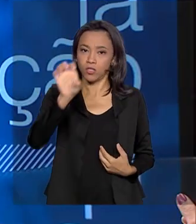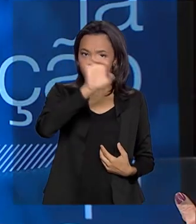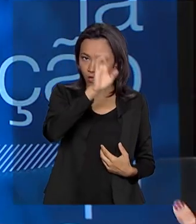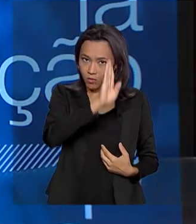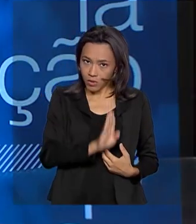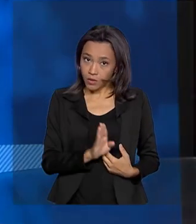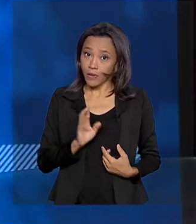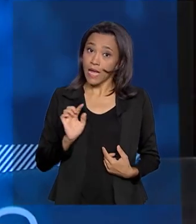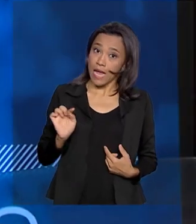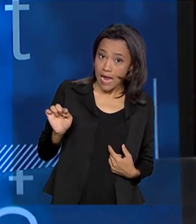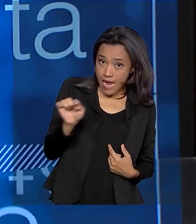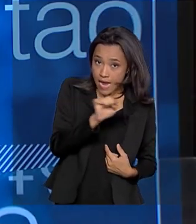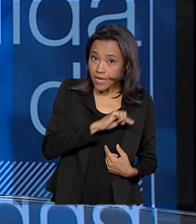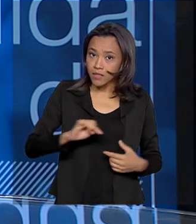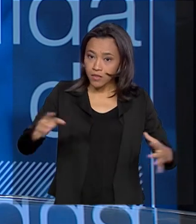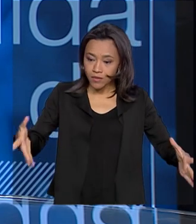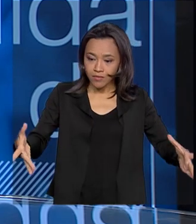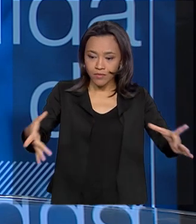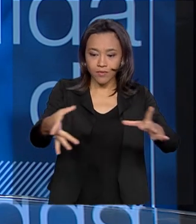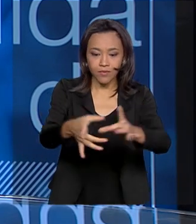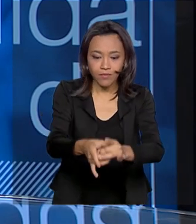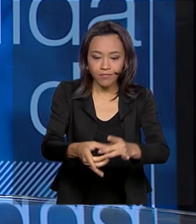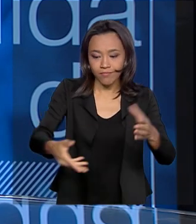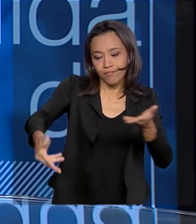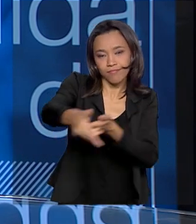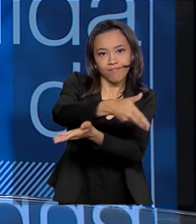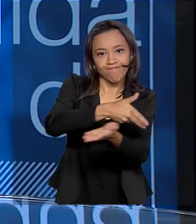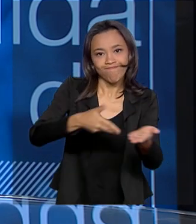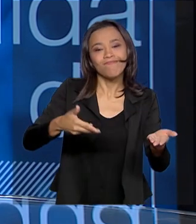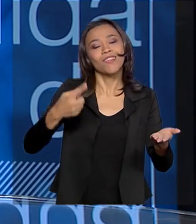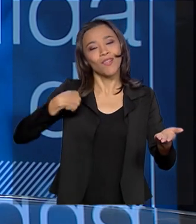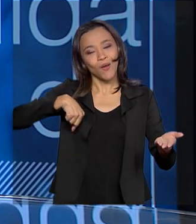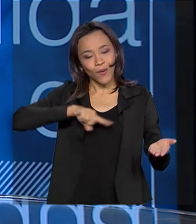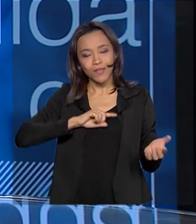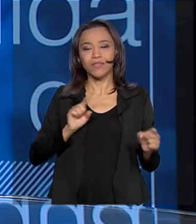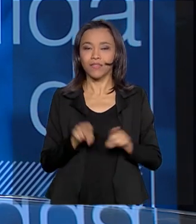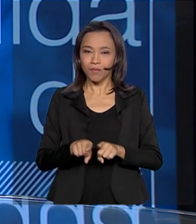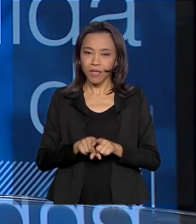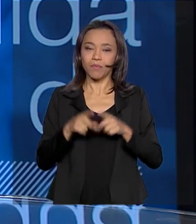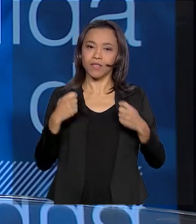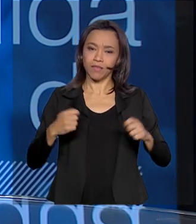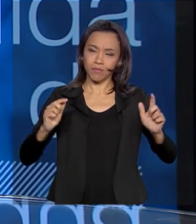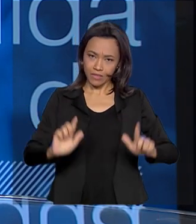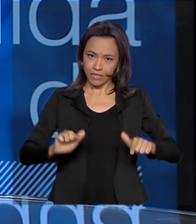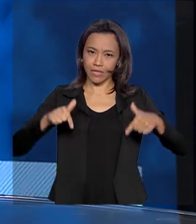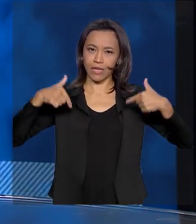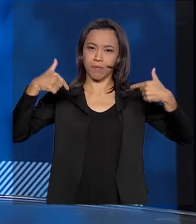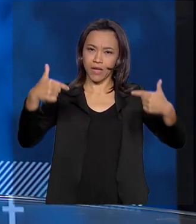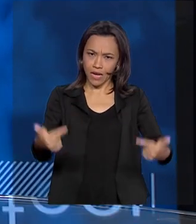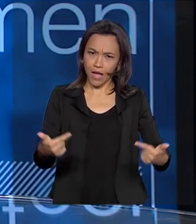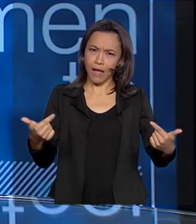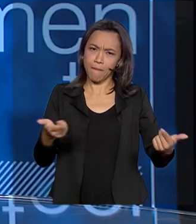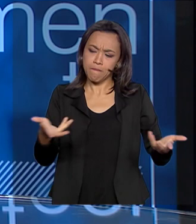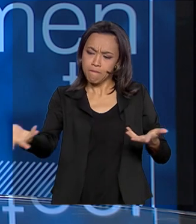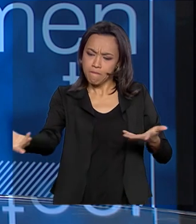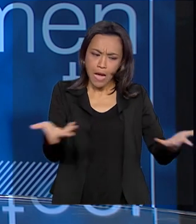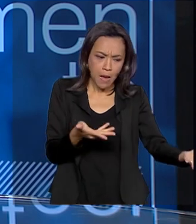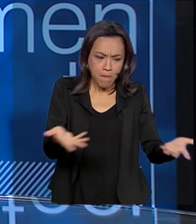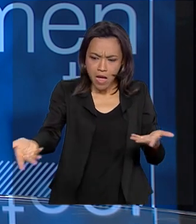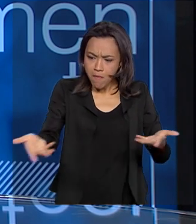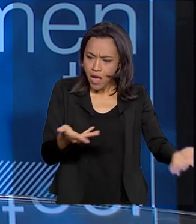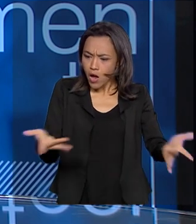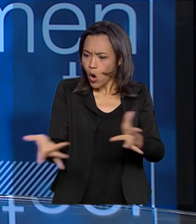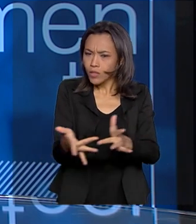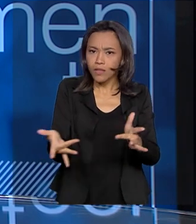esses rios se integram, se comunicam, nós precisamos fazer, então, um trabalho bastante preciso e articulado de